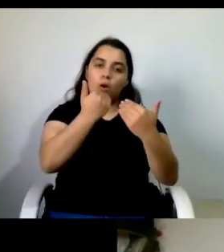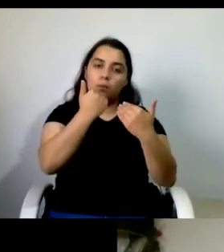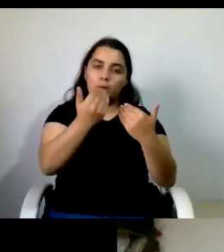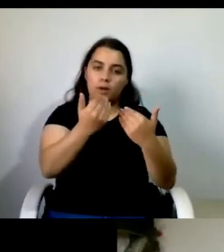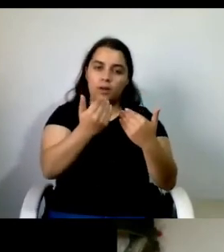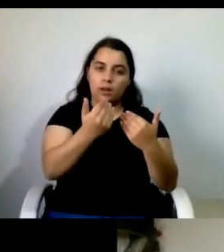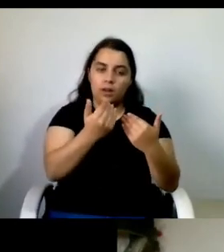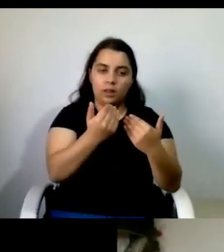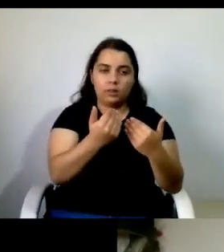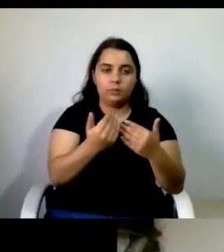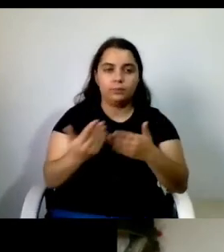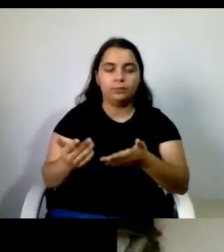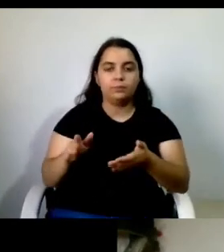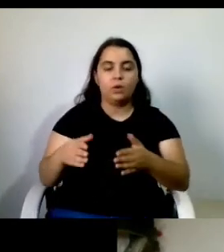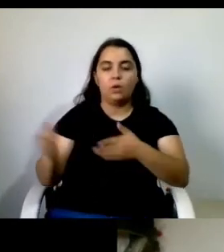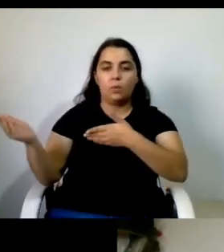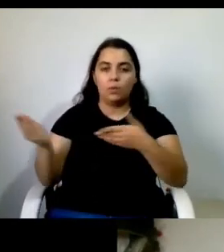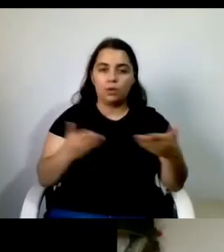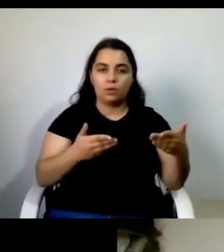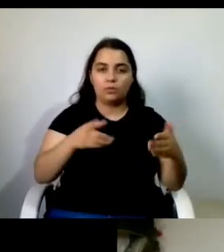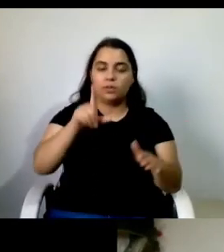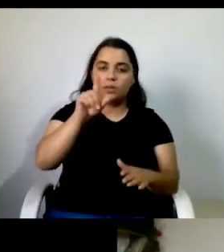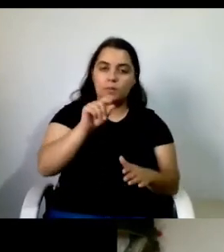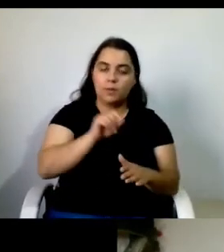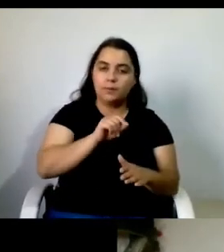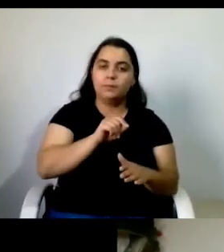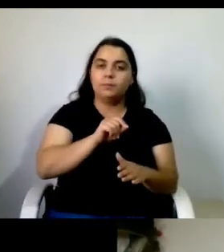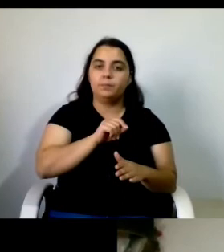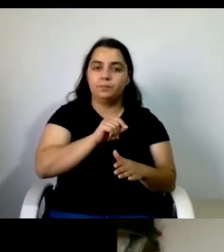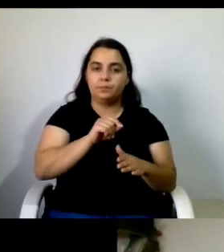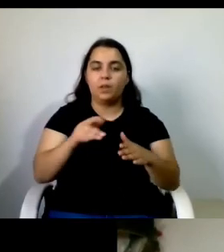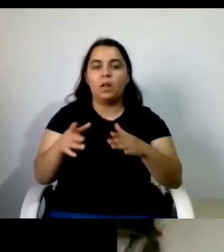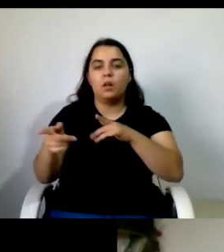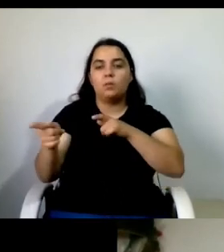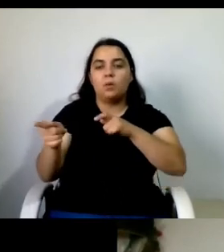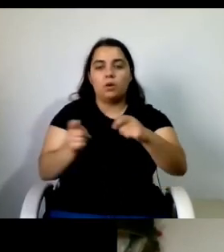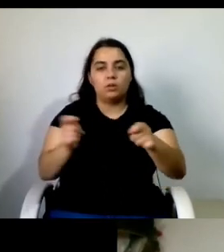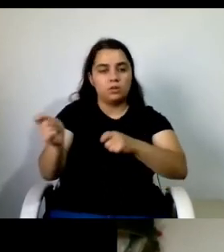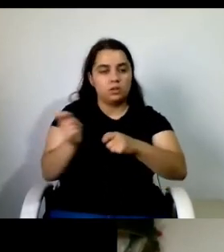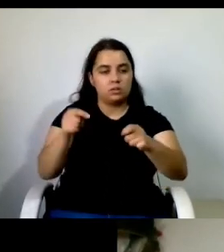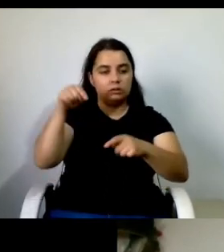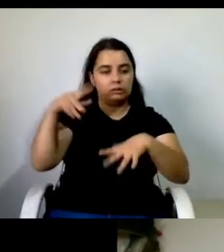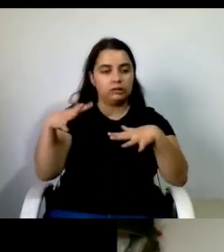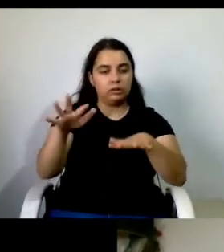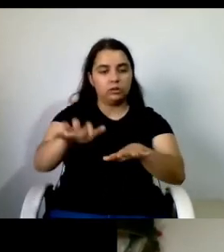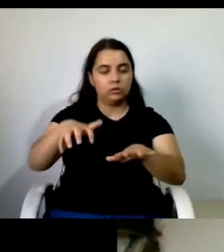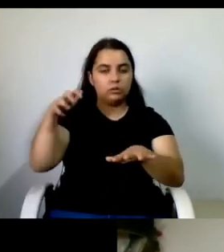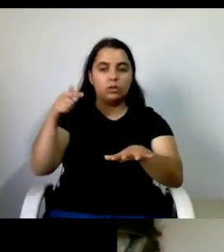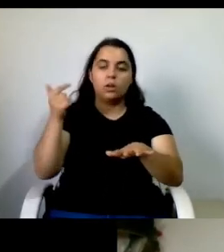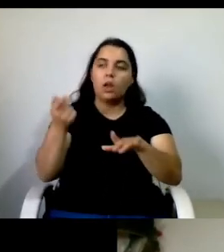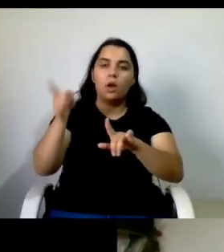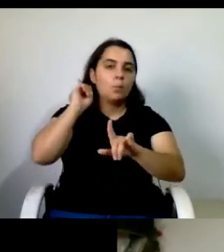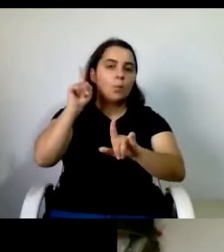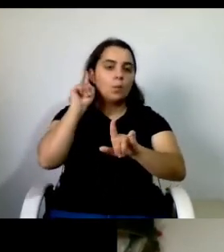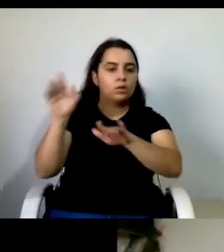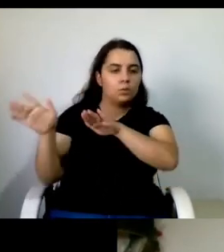e também o CVI e o SES por este trabalho por organização deste colóquio que é muito pertinente nesta altura na altura em que